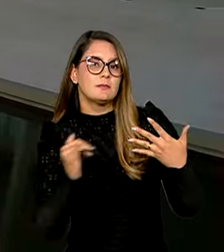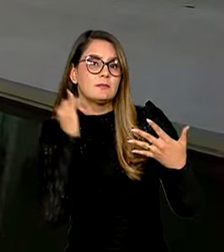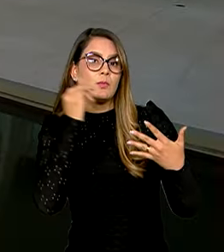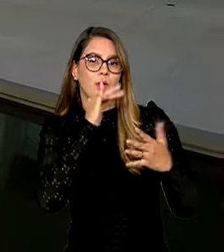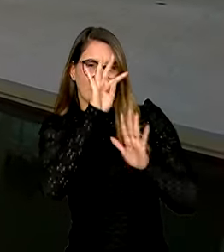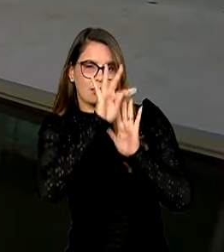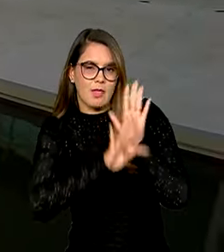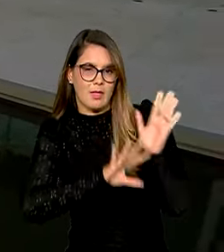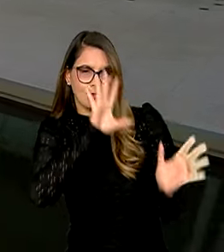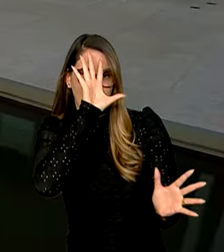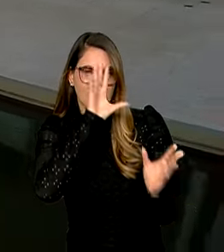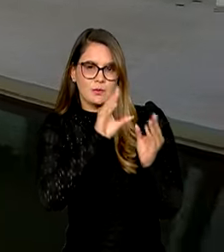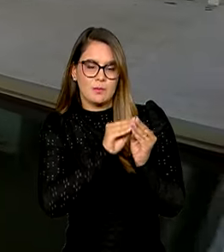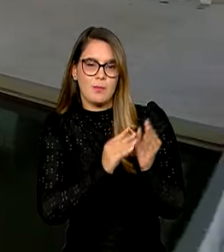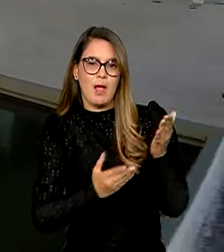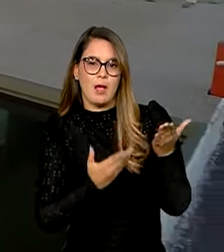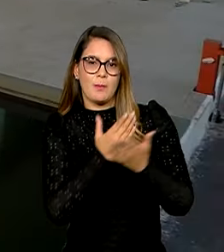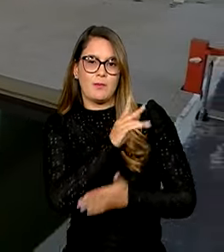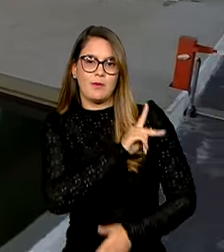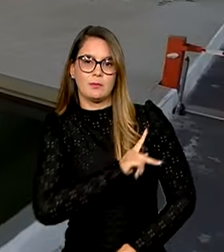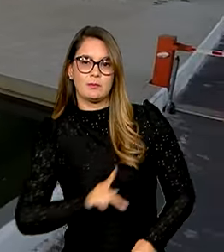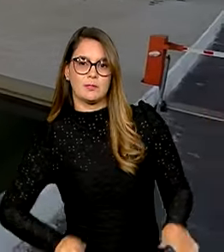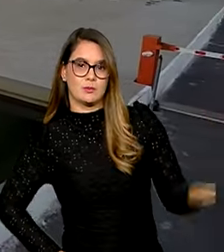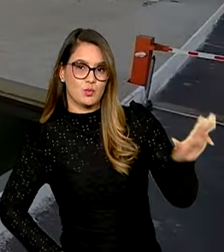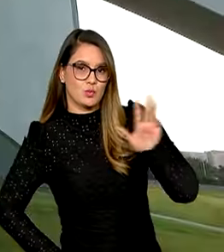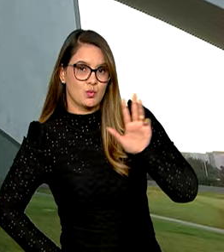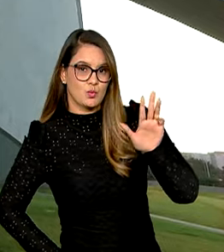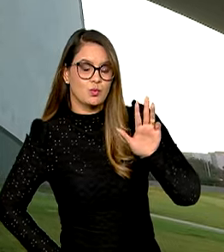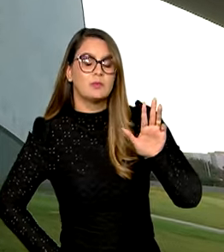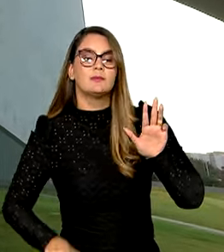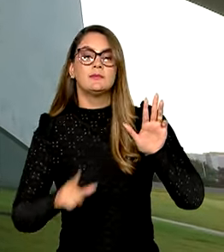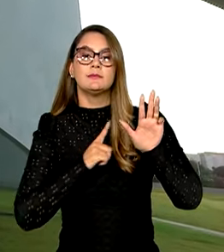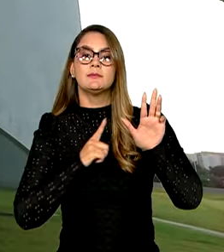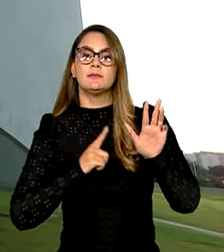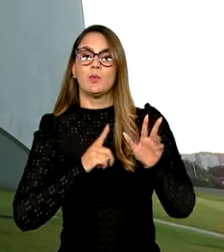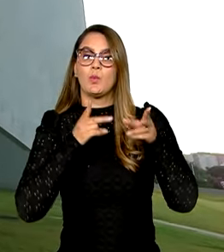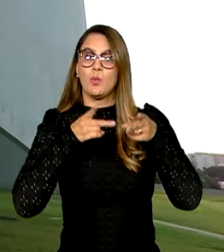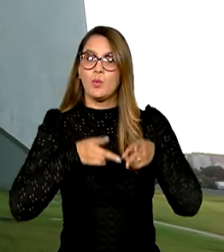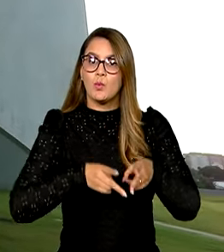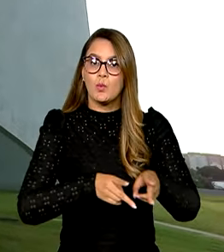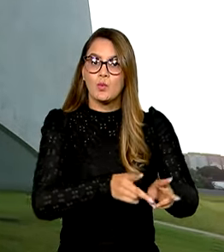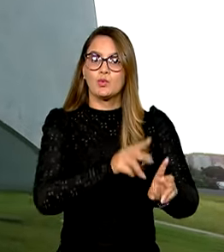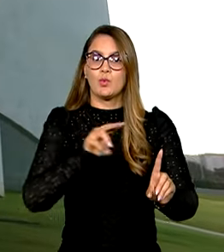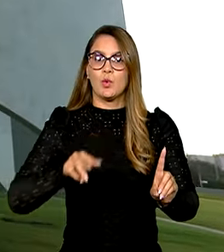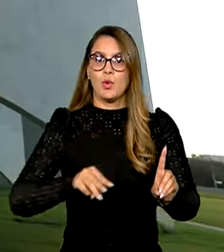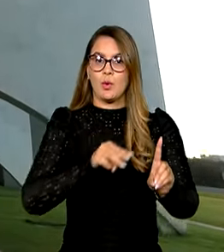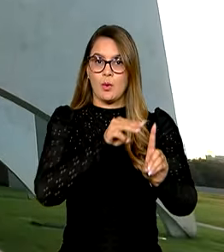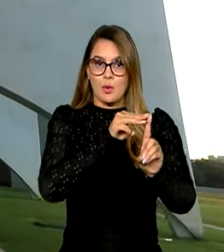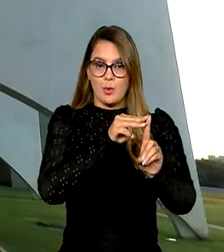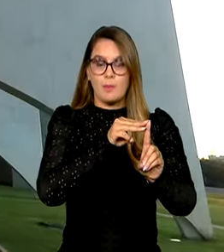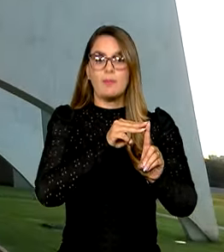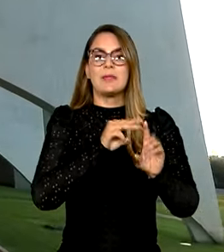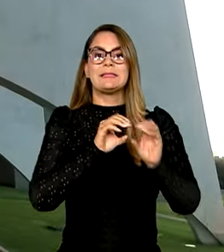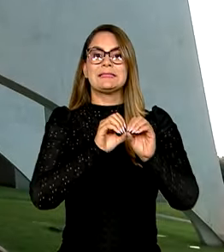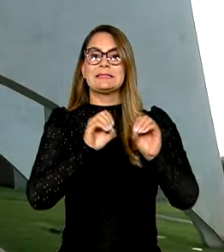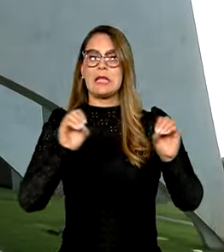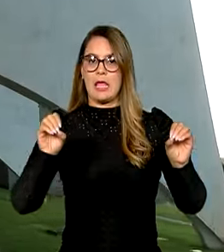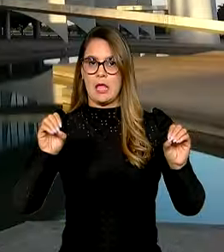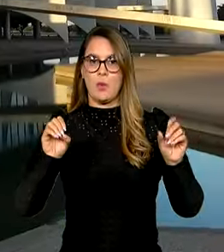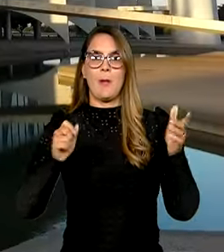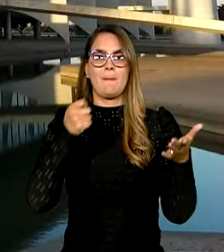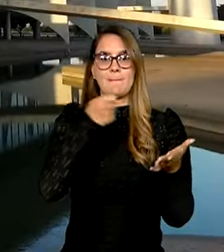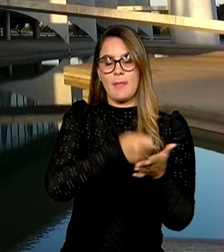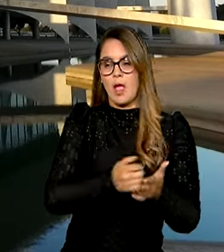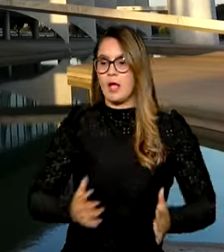texto sancionado pelo presidente Luiz Inácio Lula da Silva, está a manutenção da meta de déficit fiscal zero para este